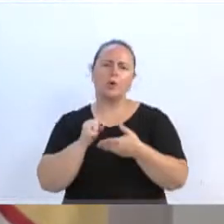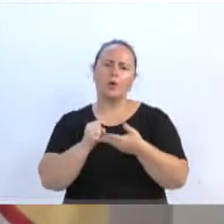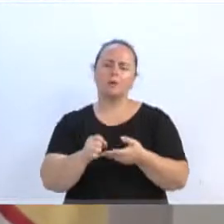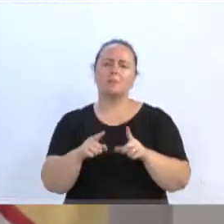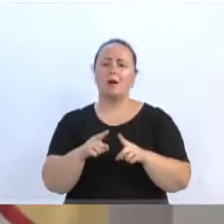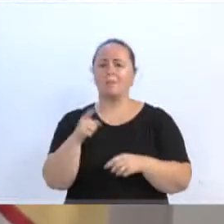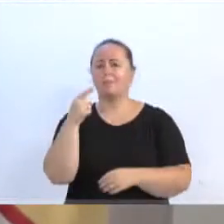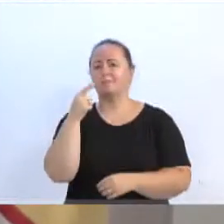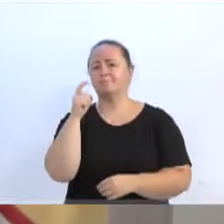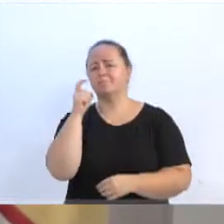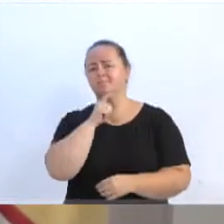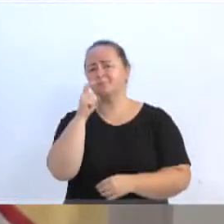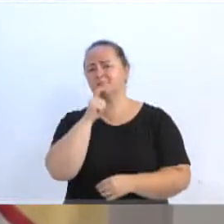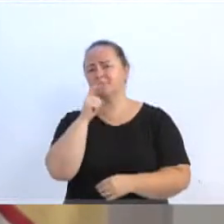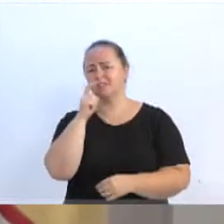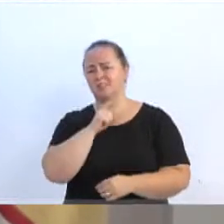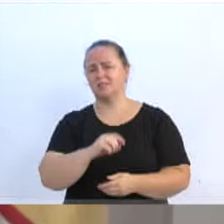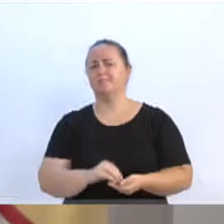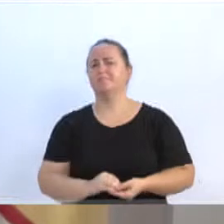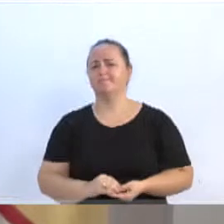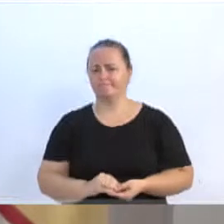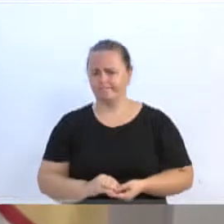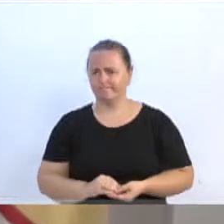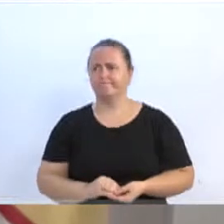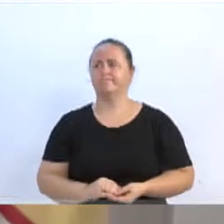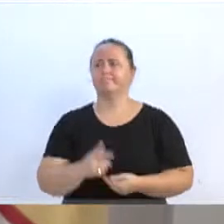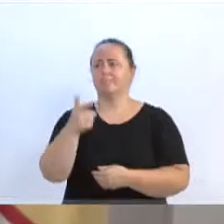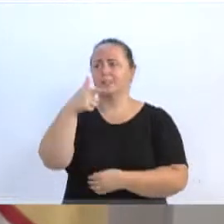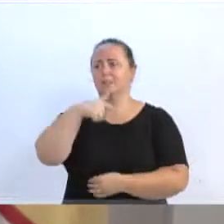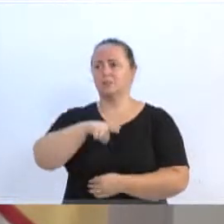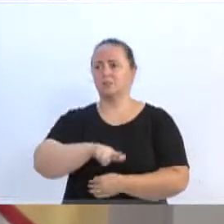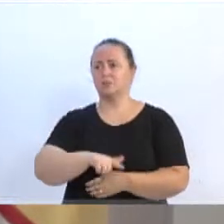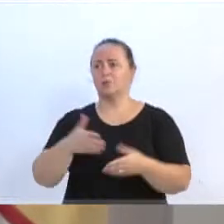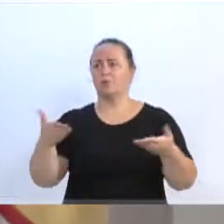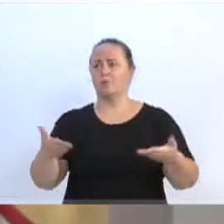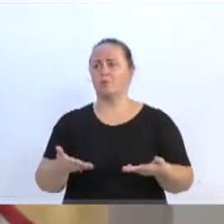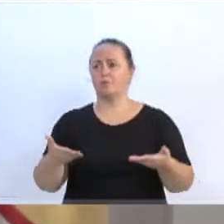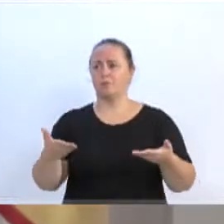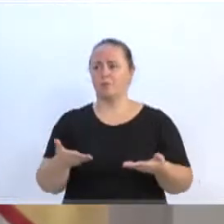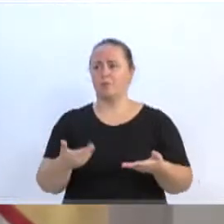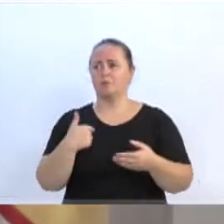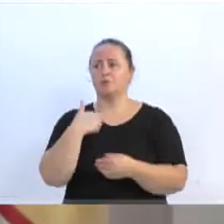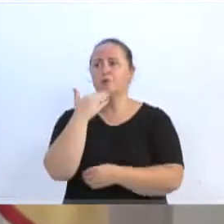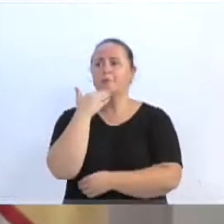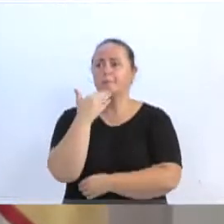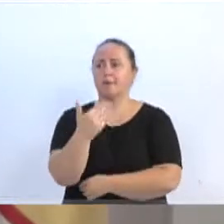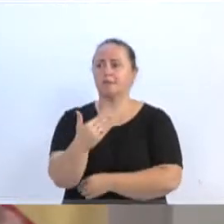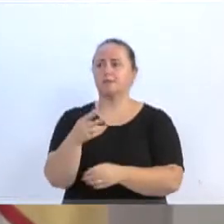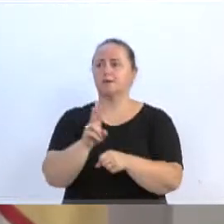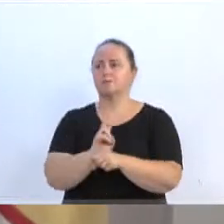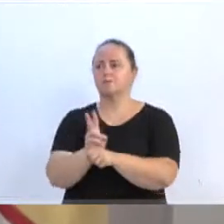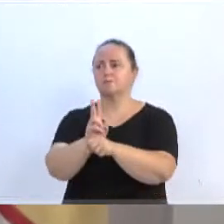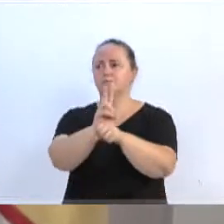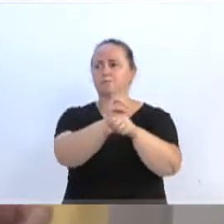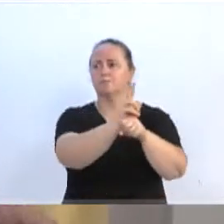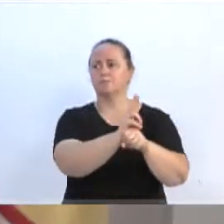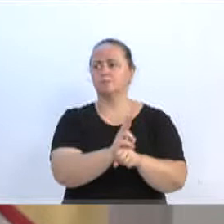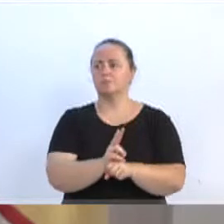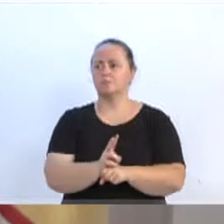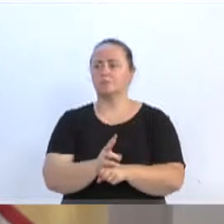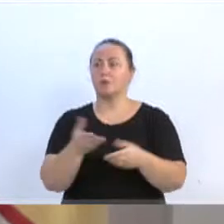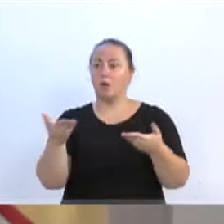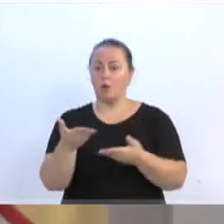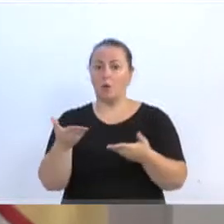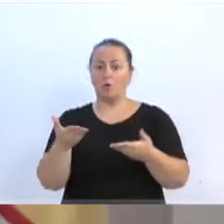charlatões. Hoje, por exemplo, novamente aconteceu isso, eu já solicitei para a fiscalização ir atrás e pegar. Hoje bateram no vidro, mal